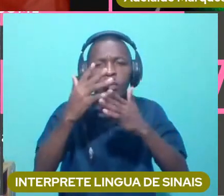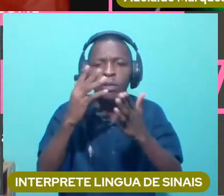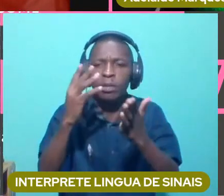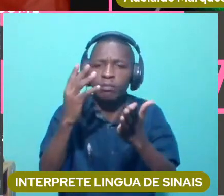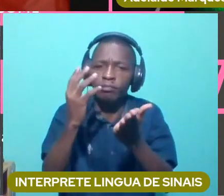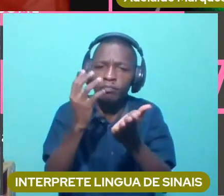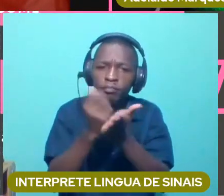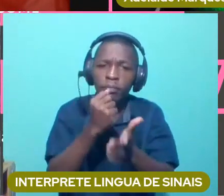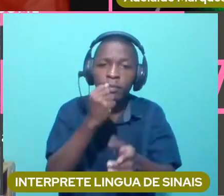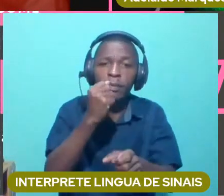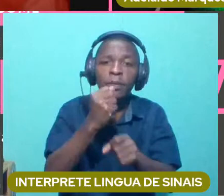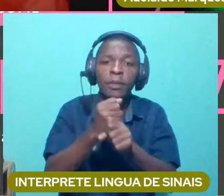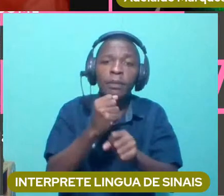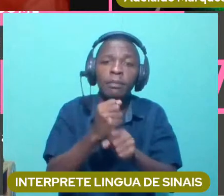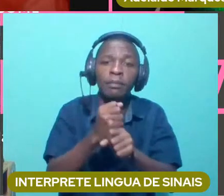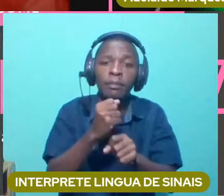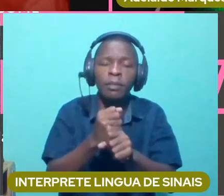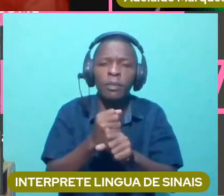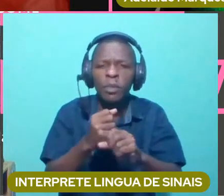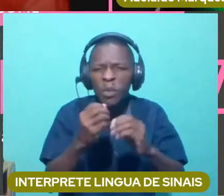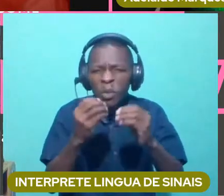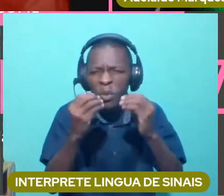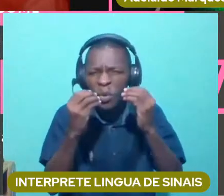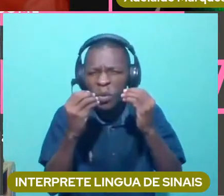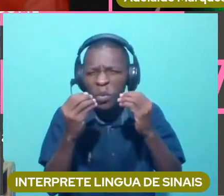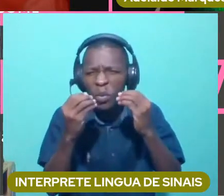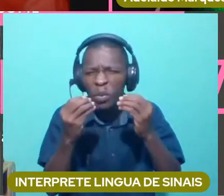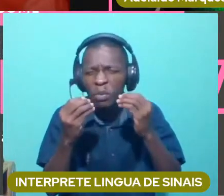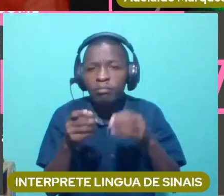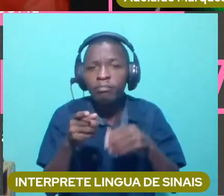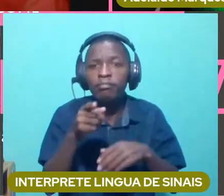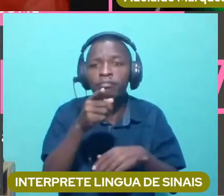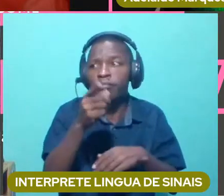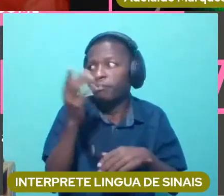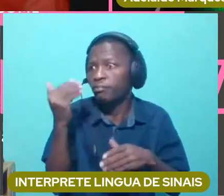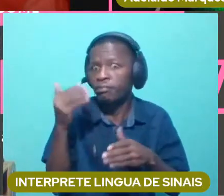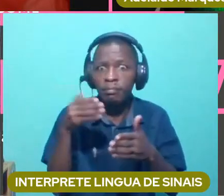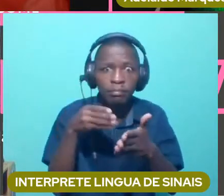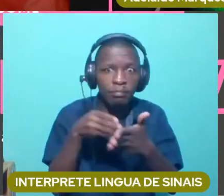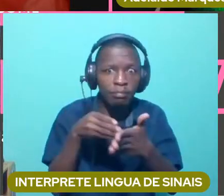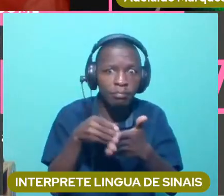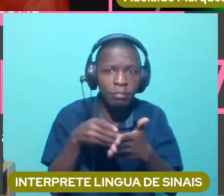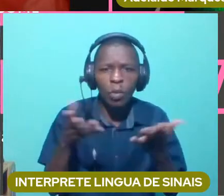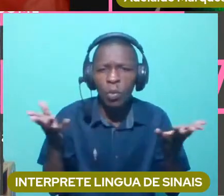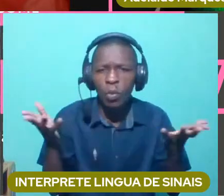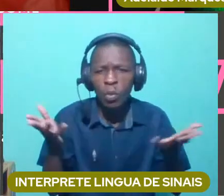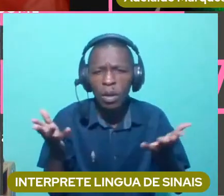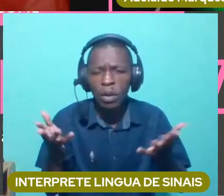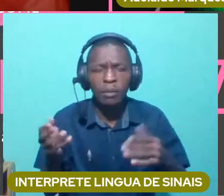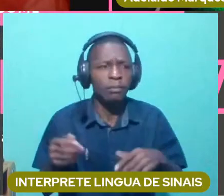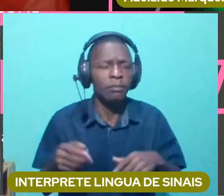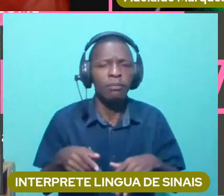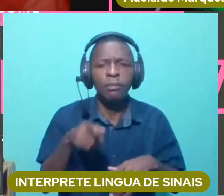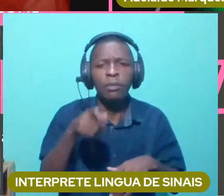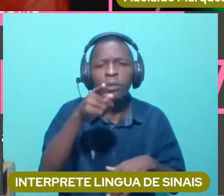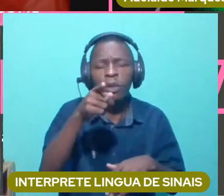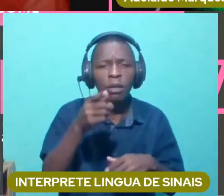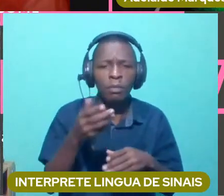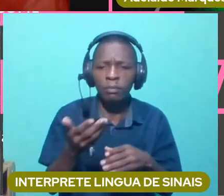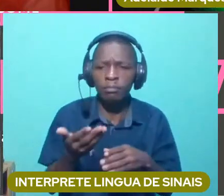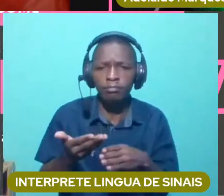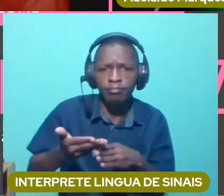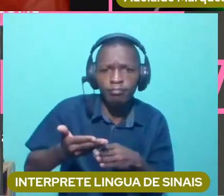de trabalho, se viveu algumas situações de dificuldades, barreiras, desafios, e como é que